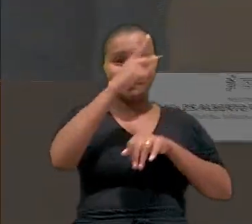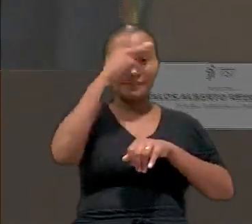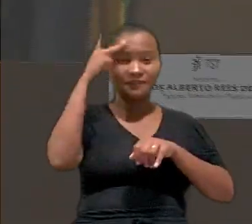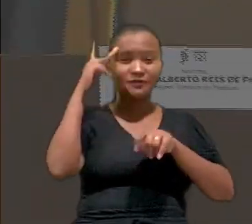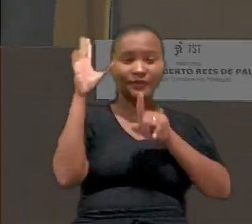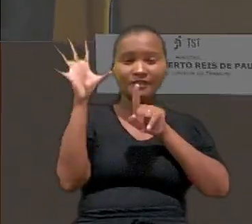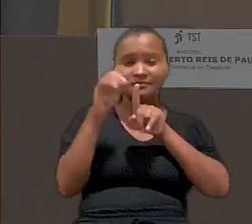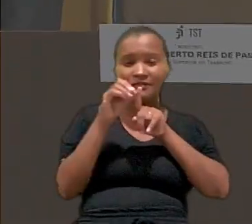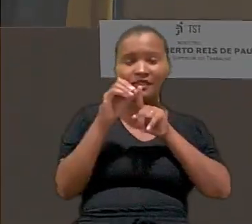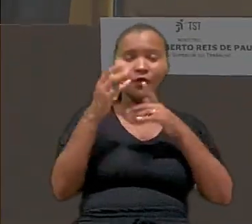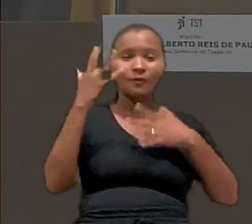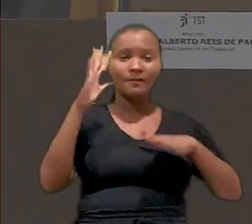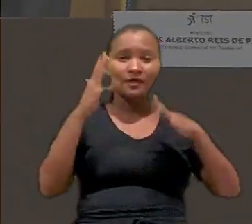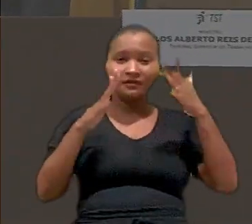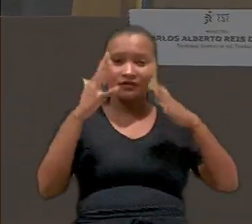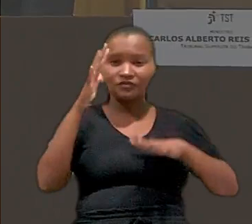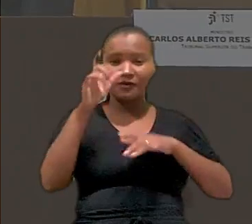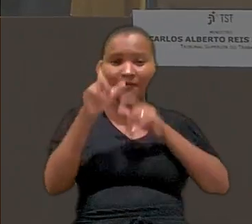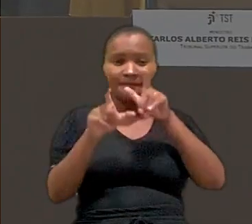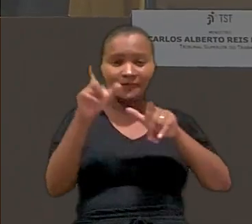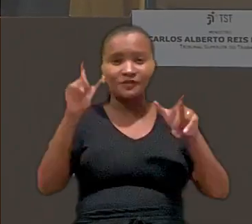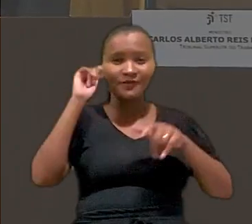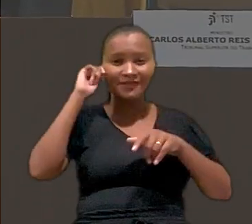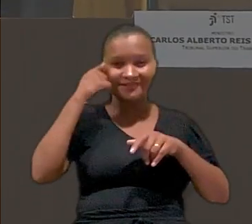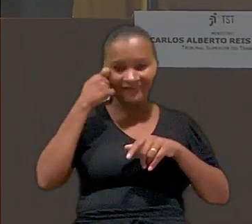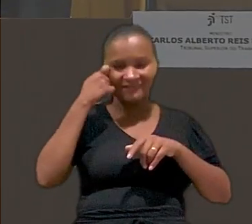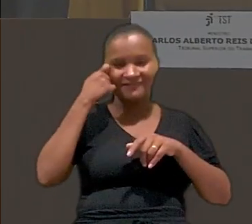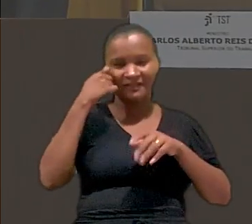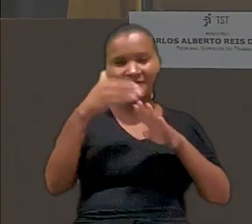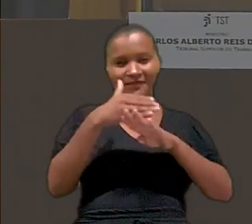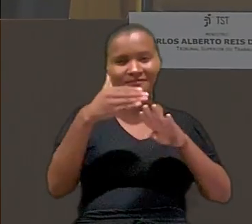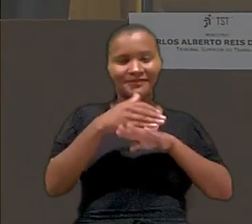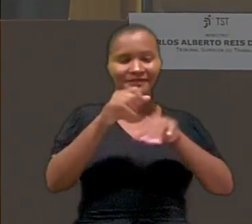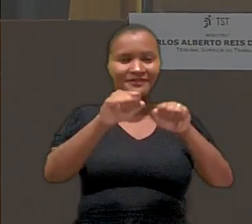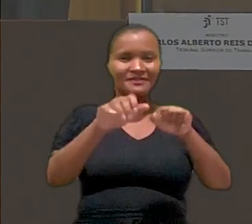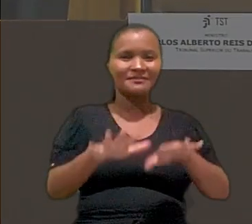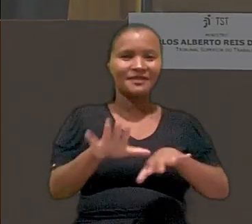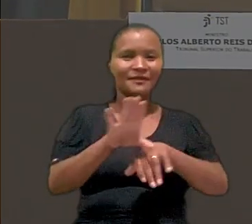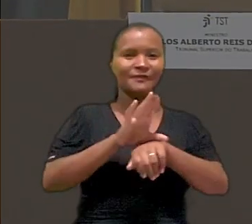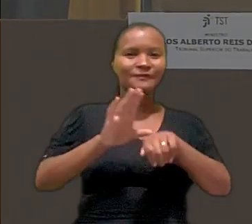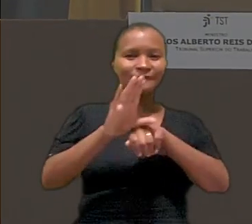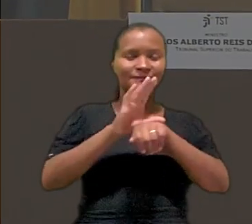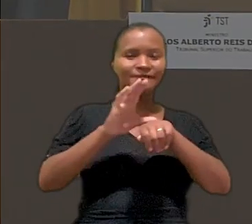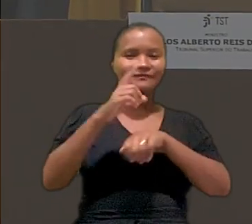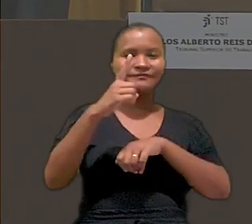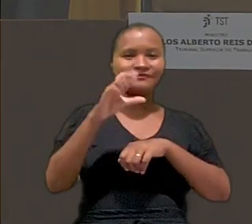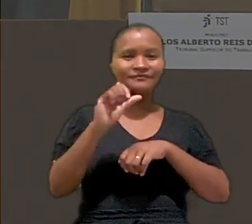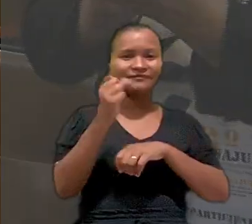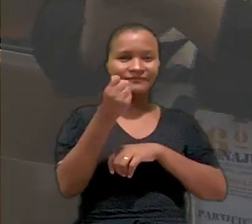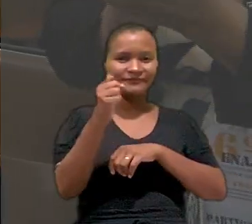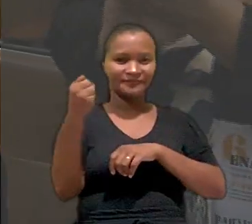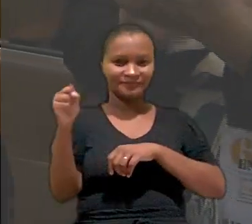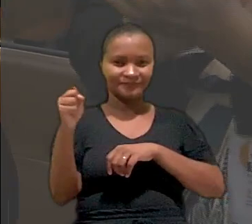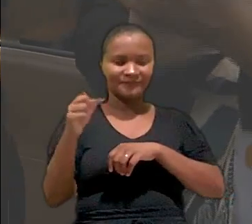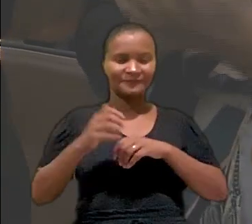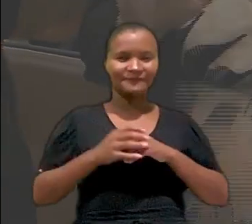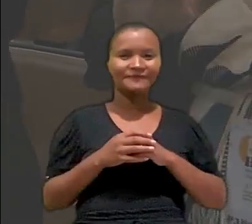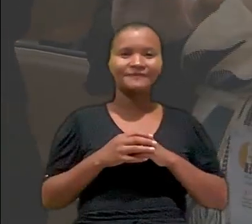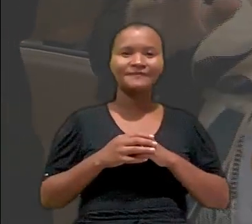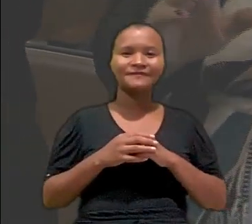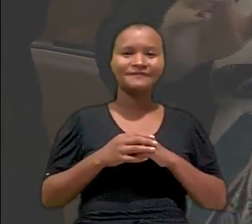edição do projeto Gente que Inspira, homenageia parlamentares negros que integraram a Assembleia Constituinte de